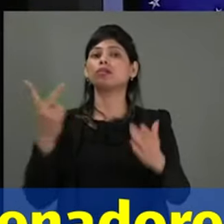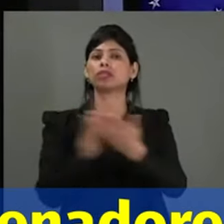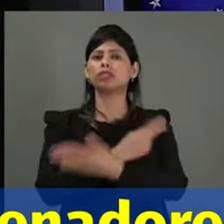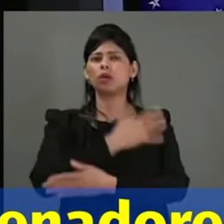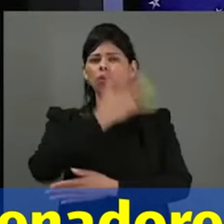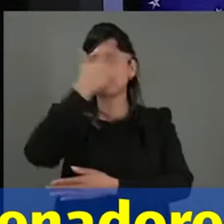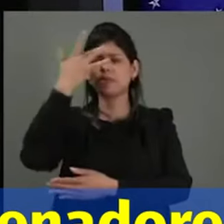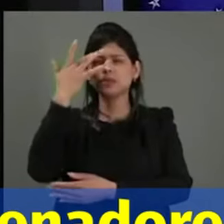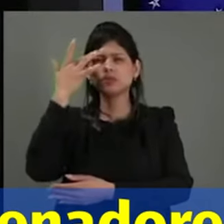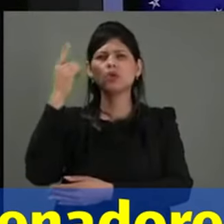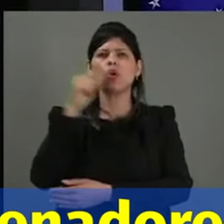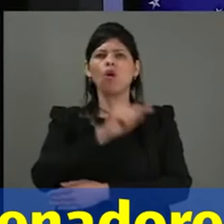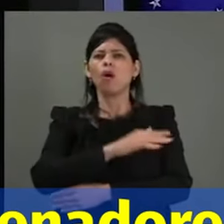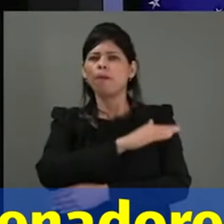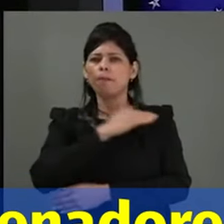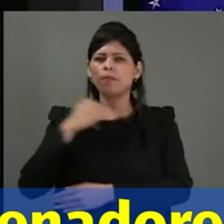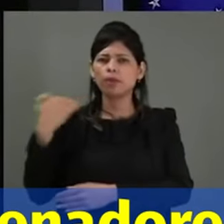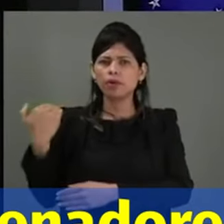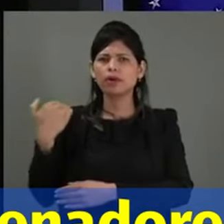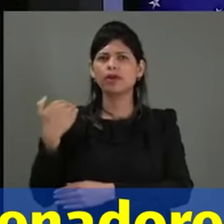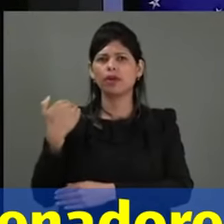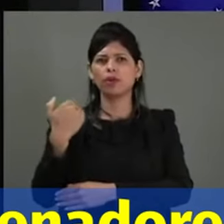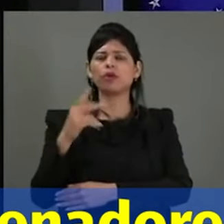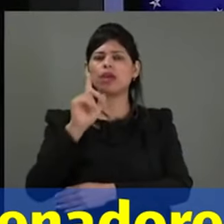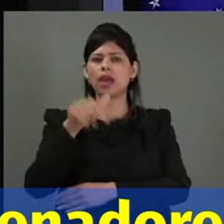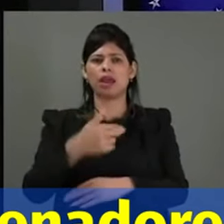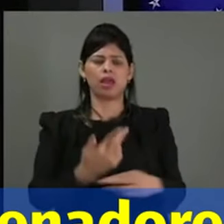que estava sob a tutela do Estado,